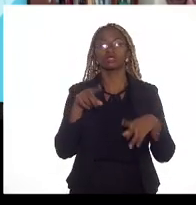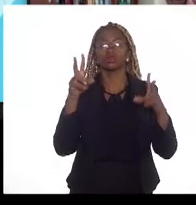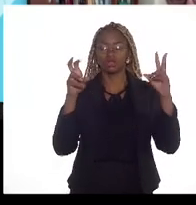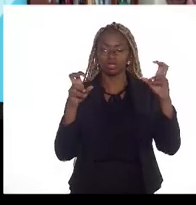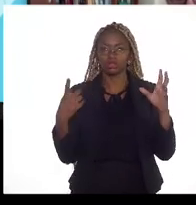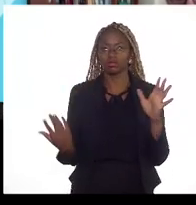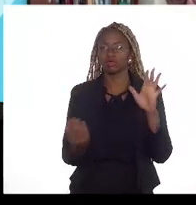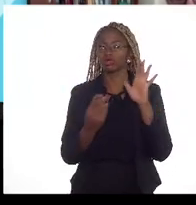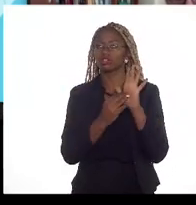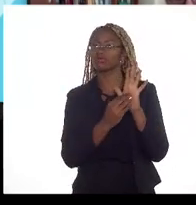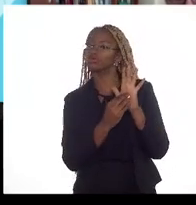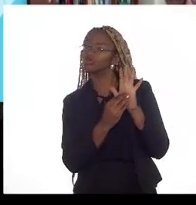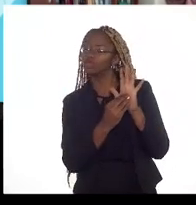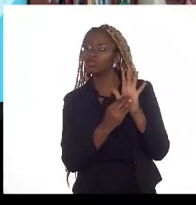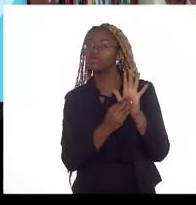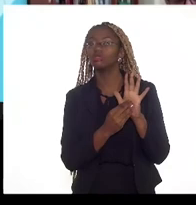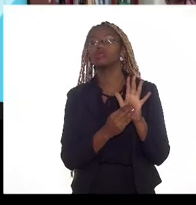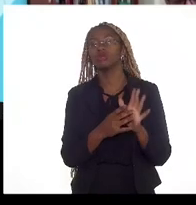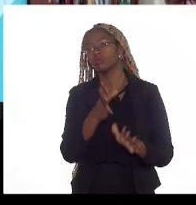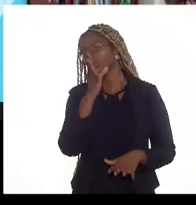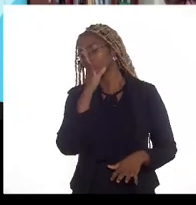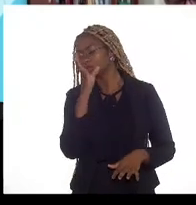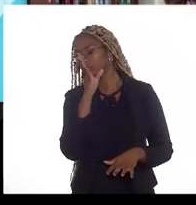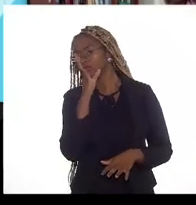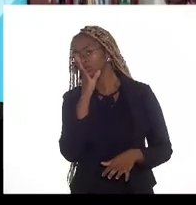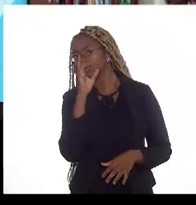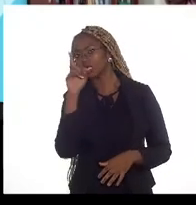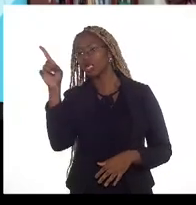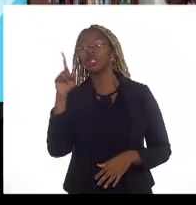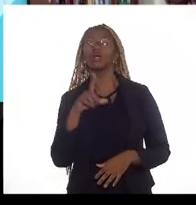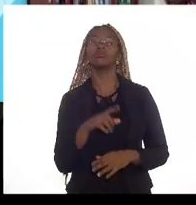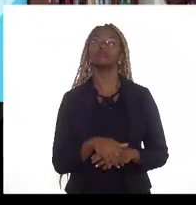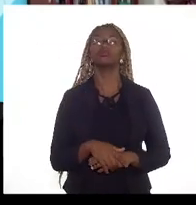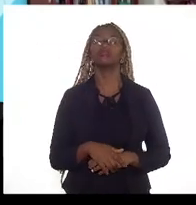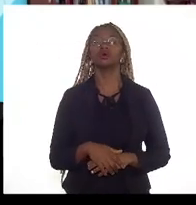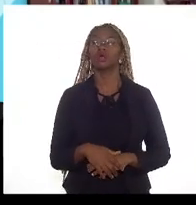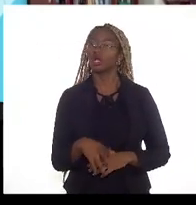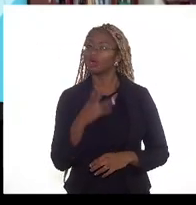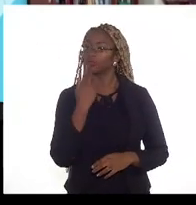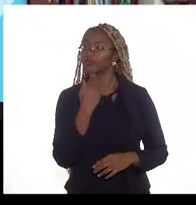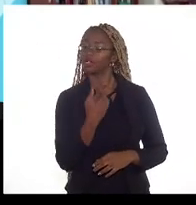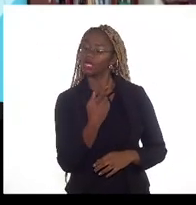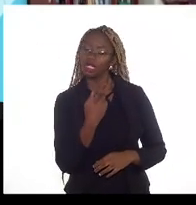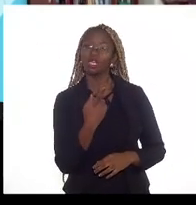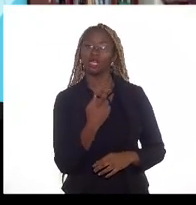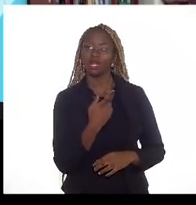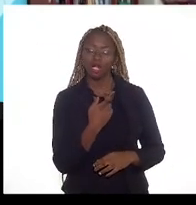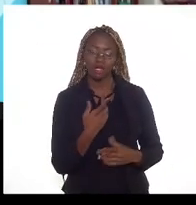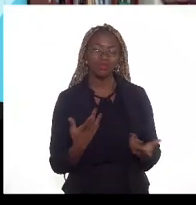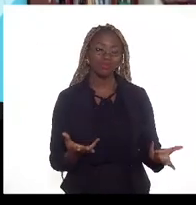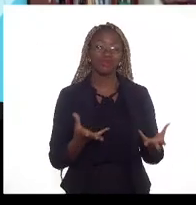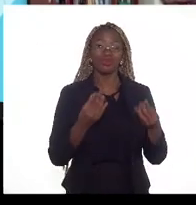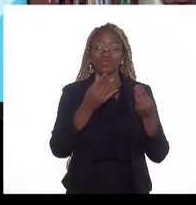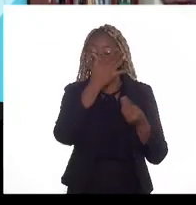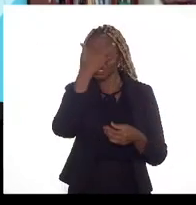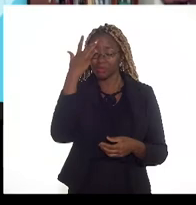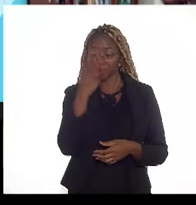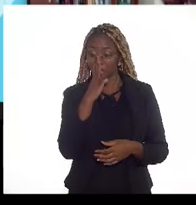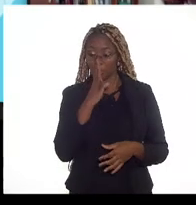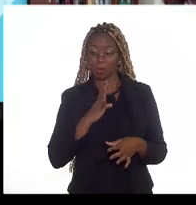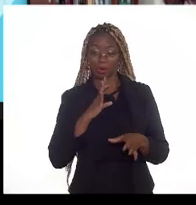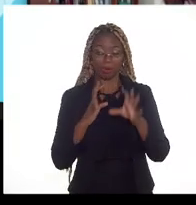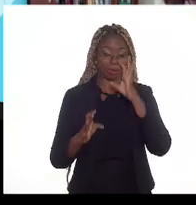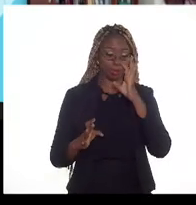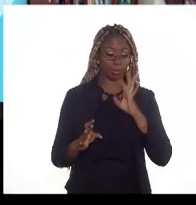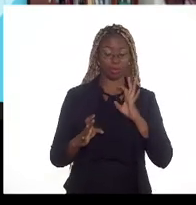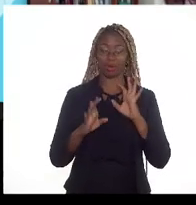postei uma observação no LinkedIn tive muitas pessoas que criticaram